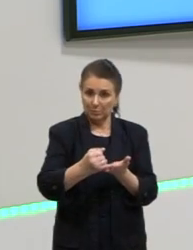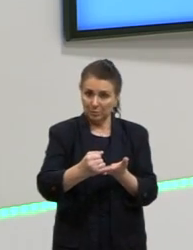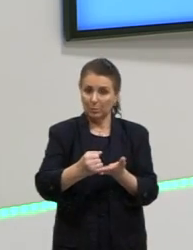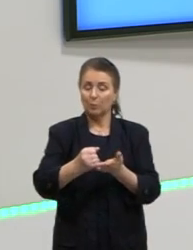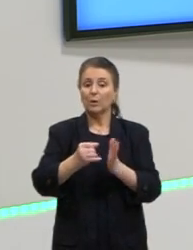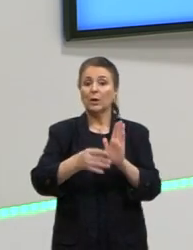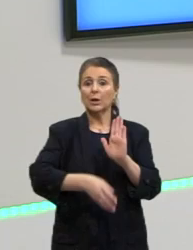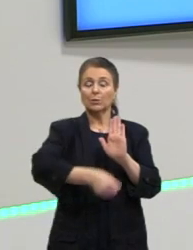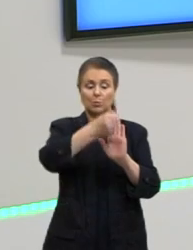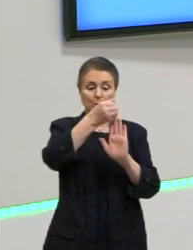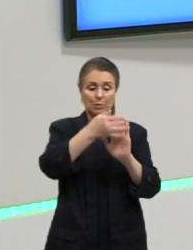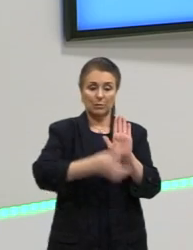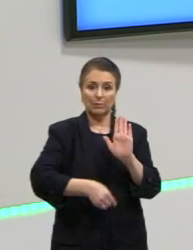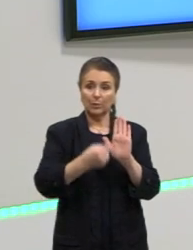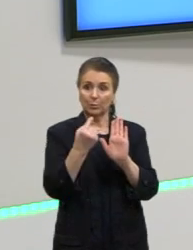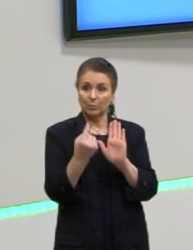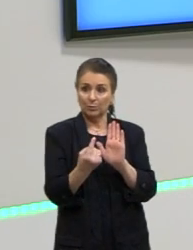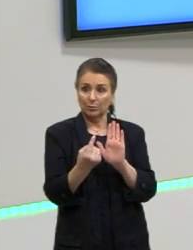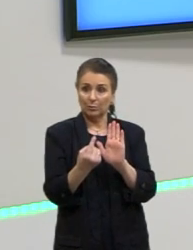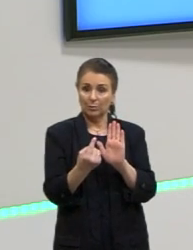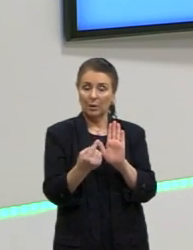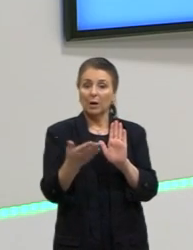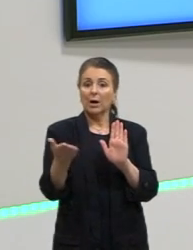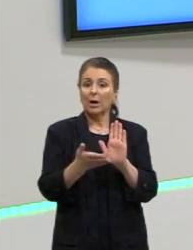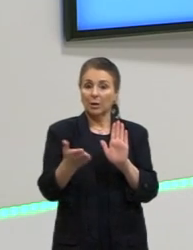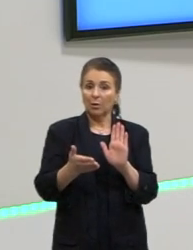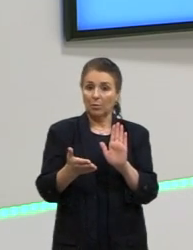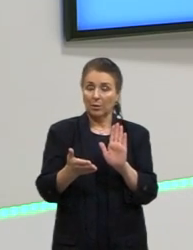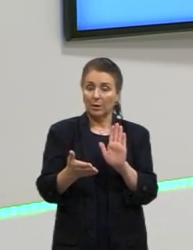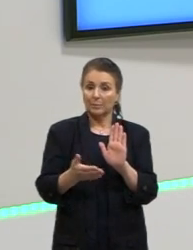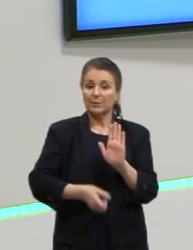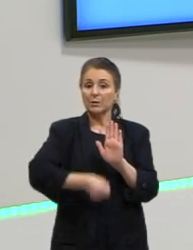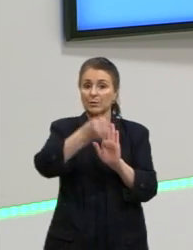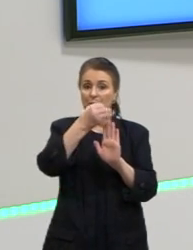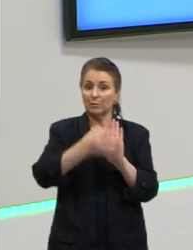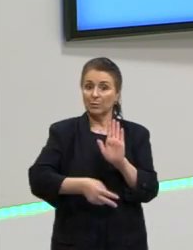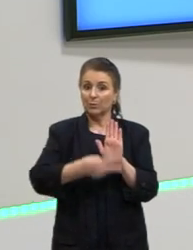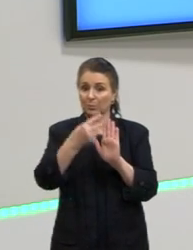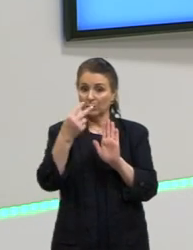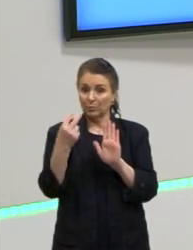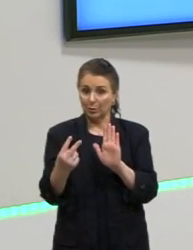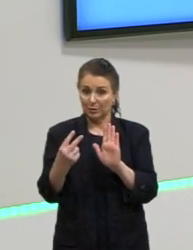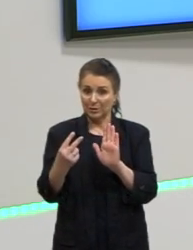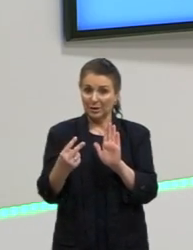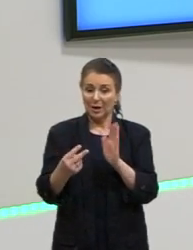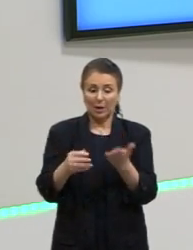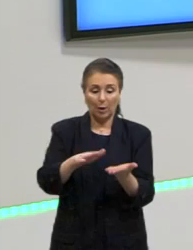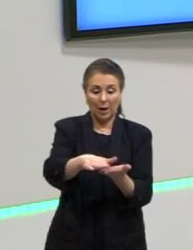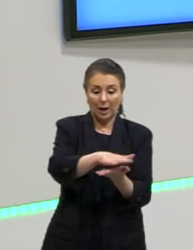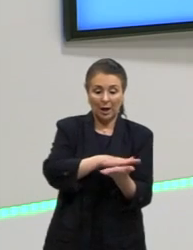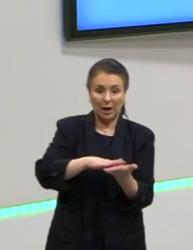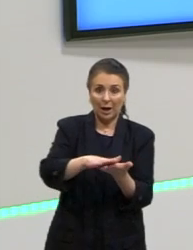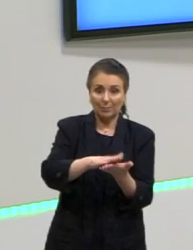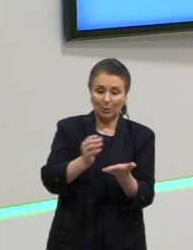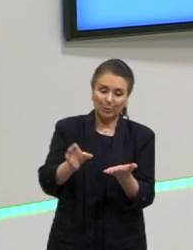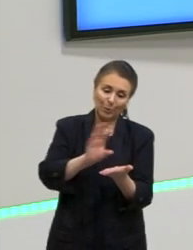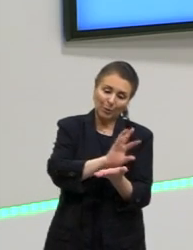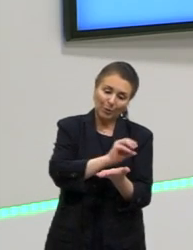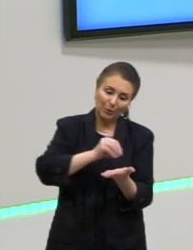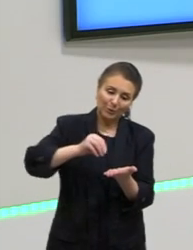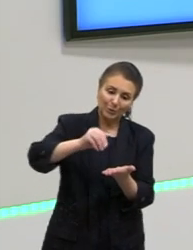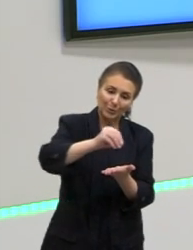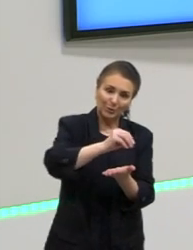desenvolvimento um agora a gente vai encerrar esse recheio vai colocar o último item do recheio